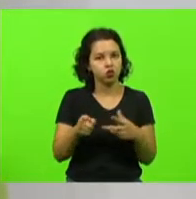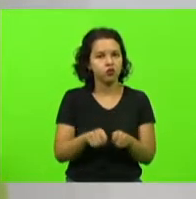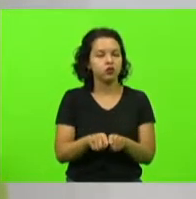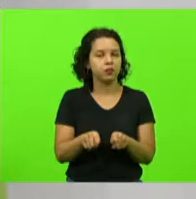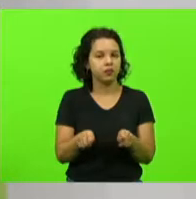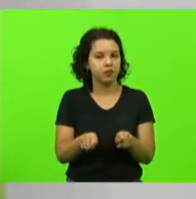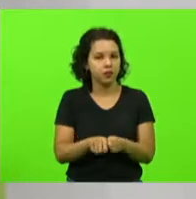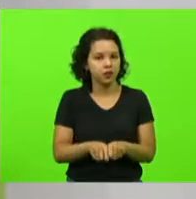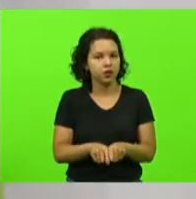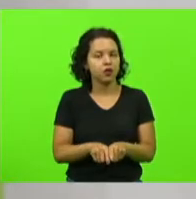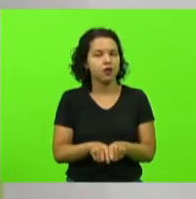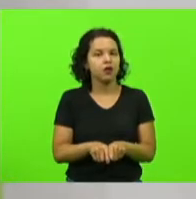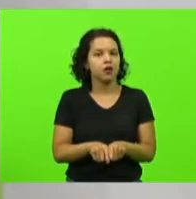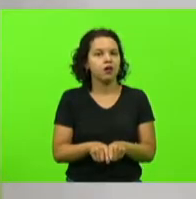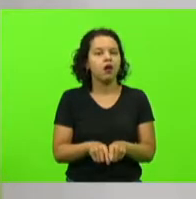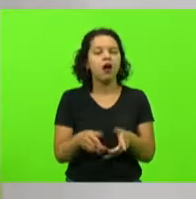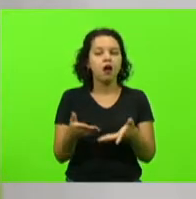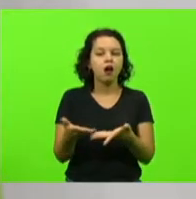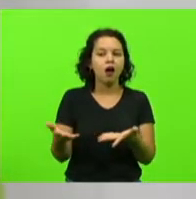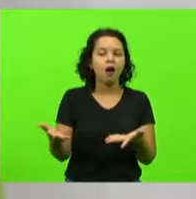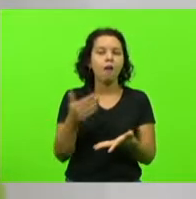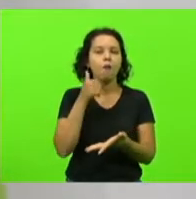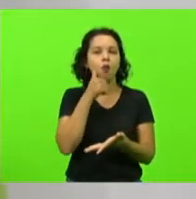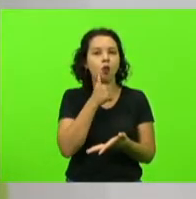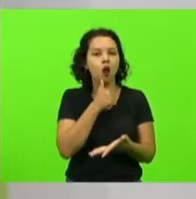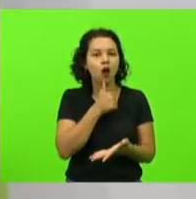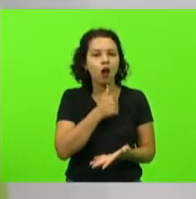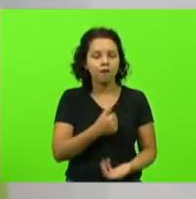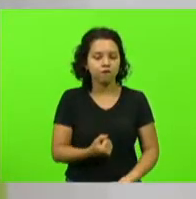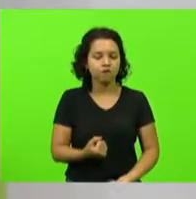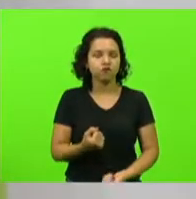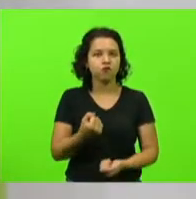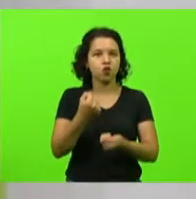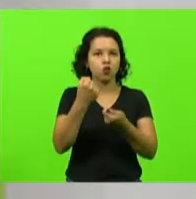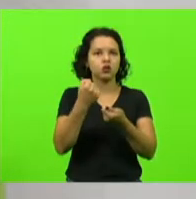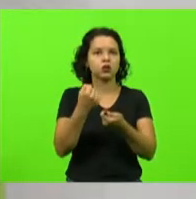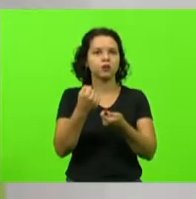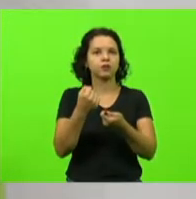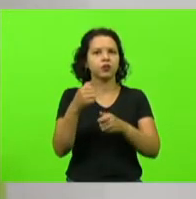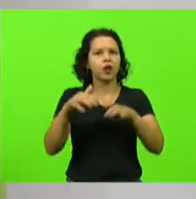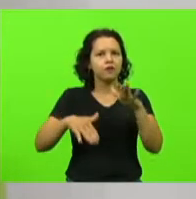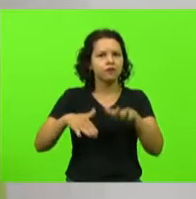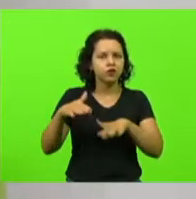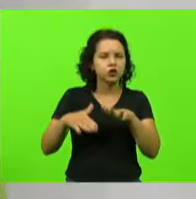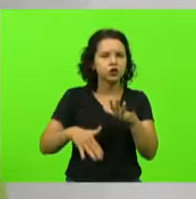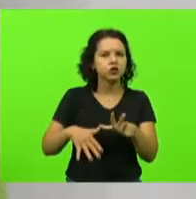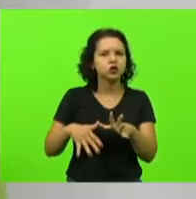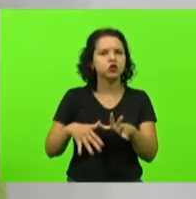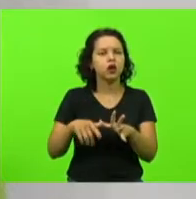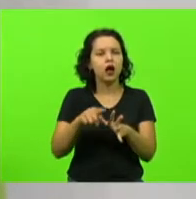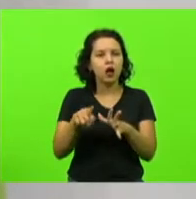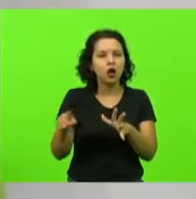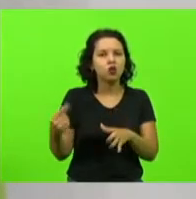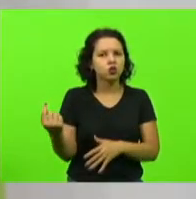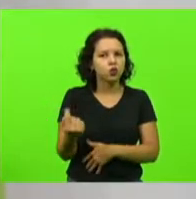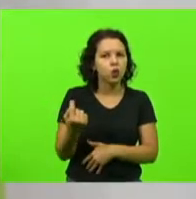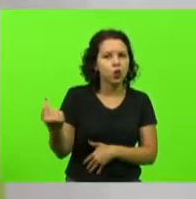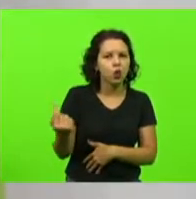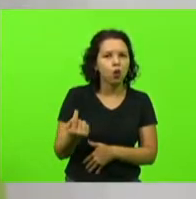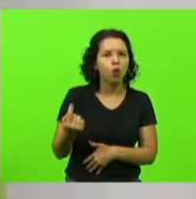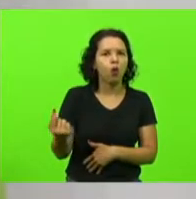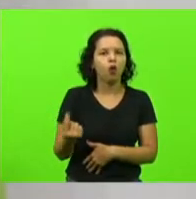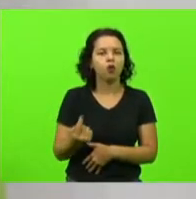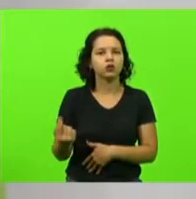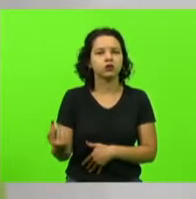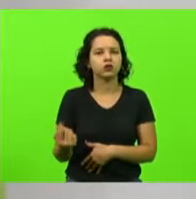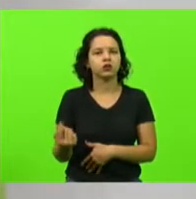dizer da força das mulheres que muitas vezes sozinhas assumem